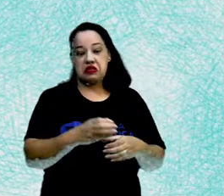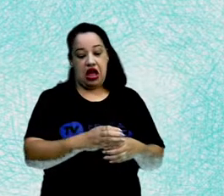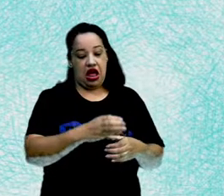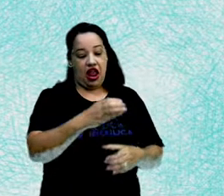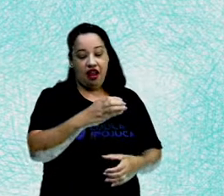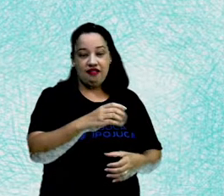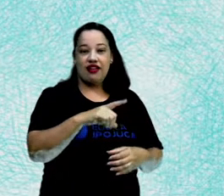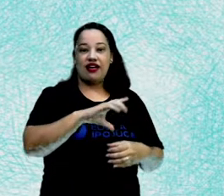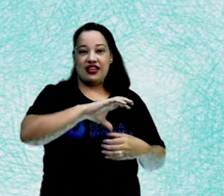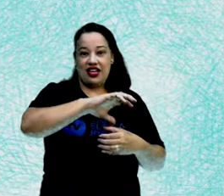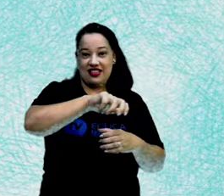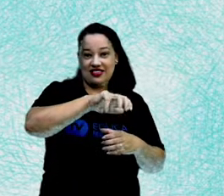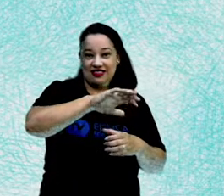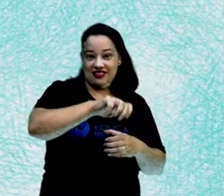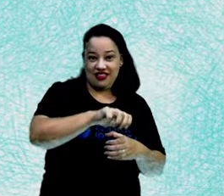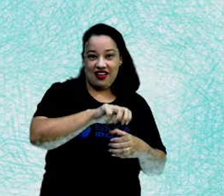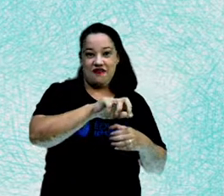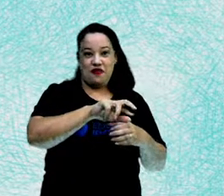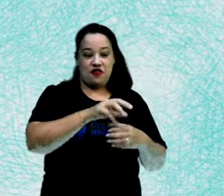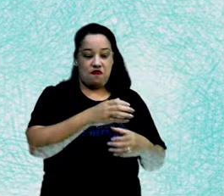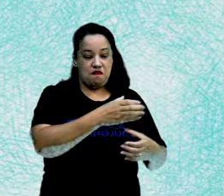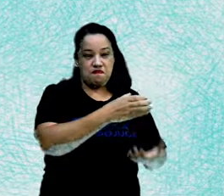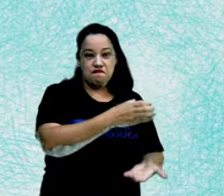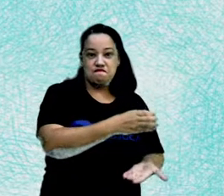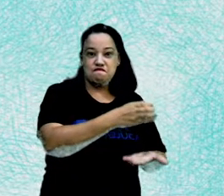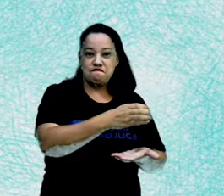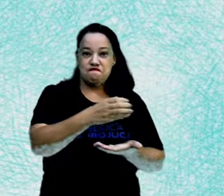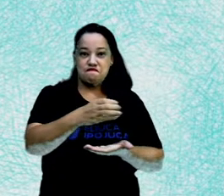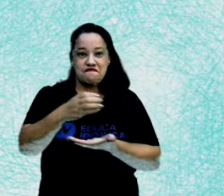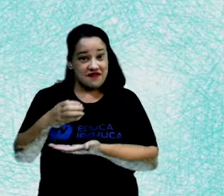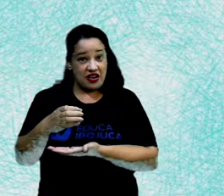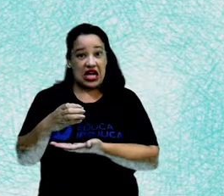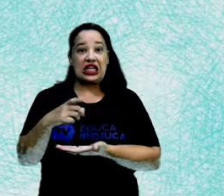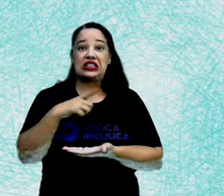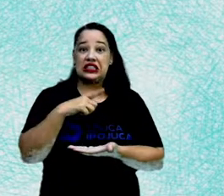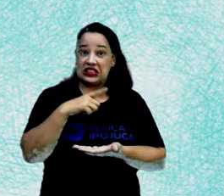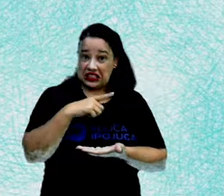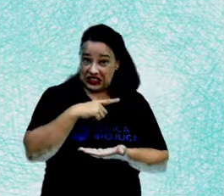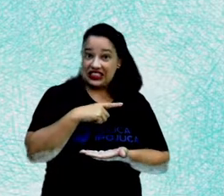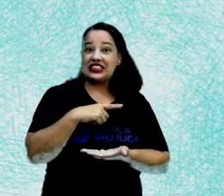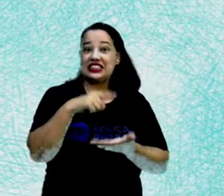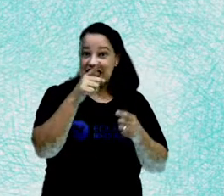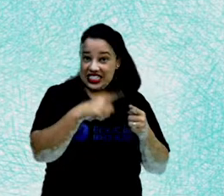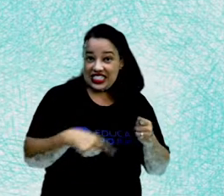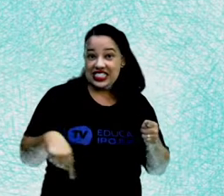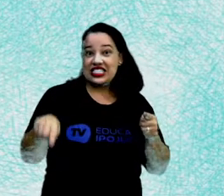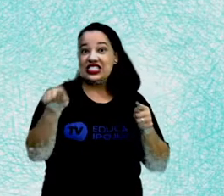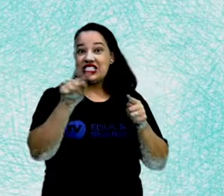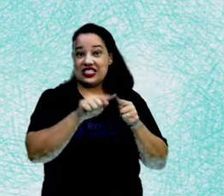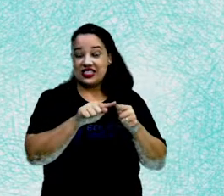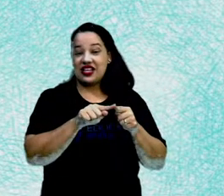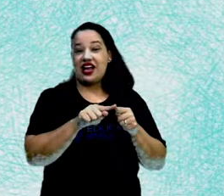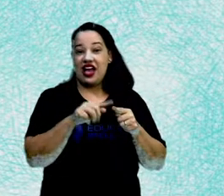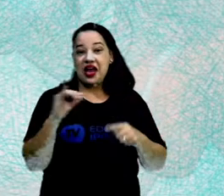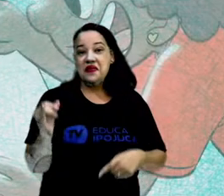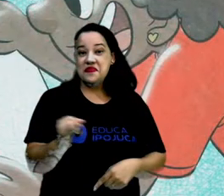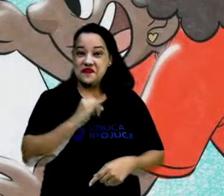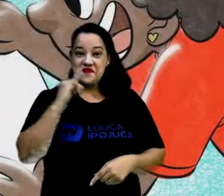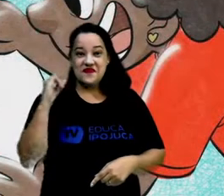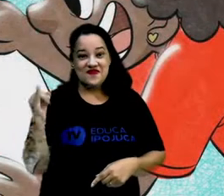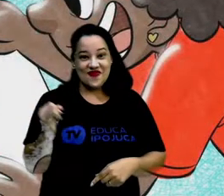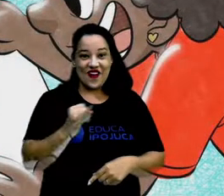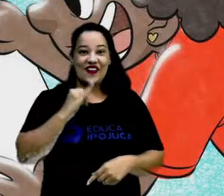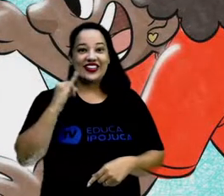tampas, nos potes, eram círculos por todo lado. De tão importante na terra, o círculo